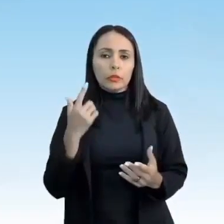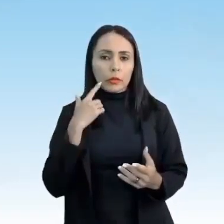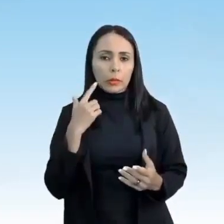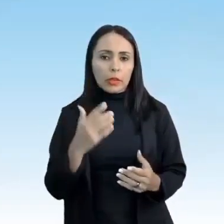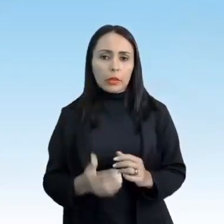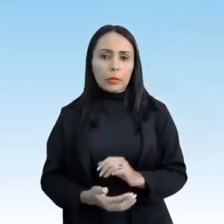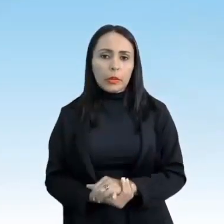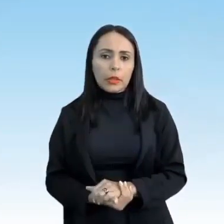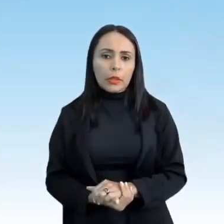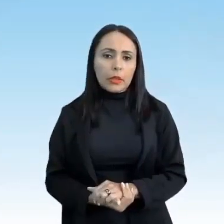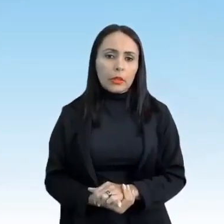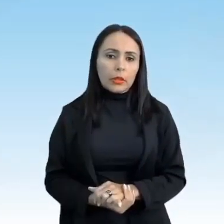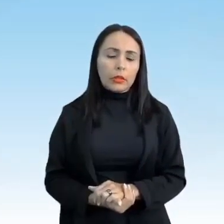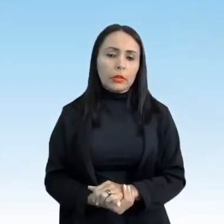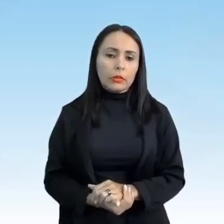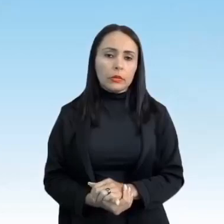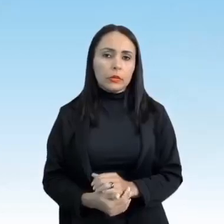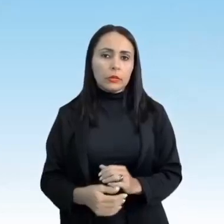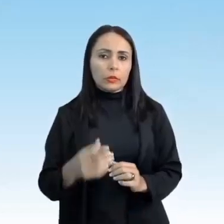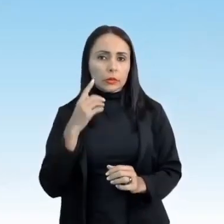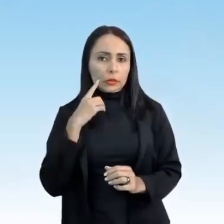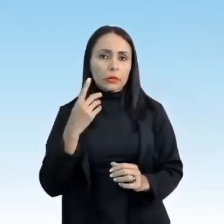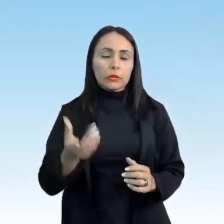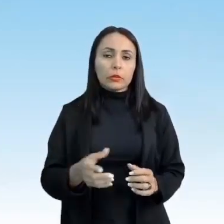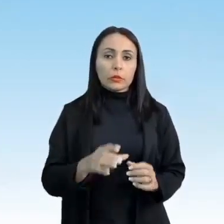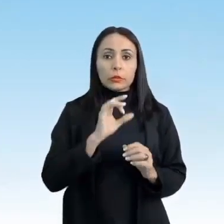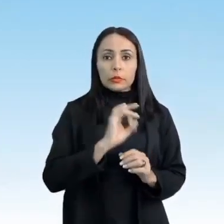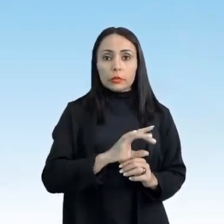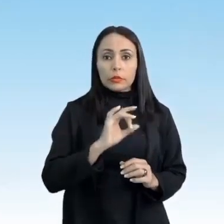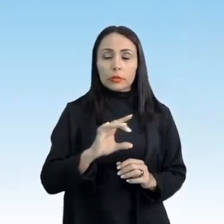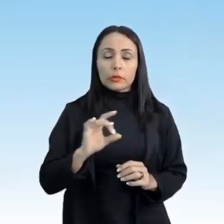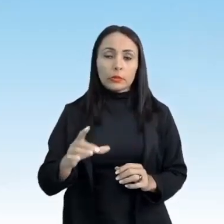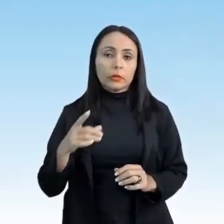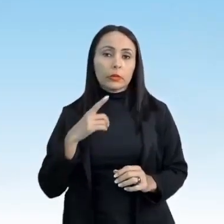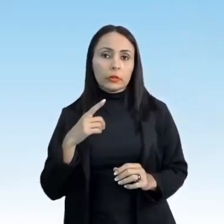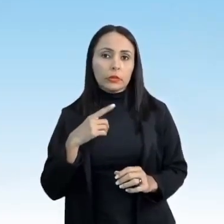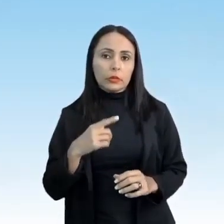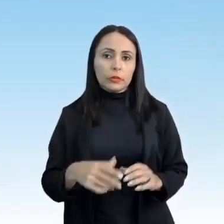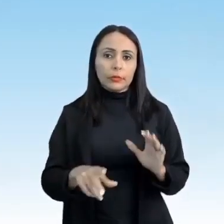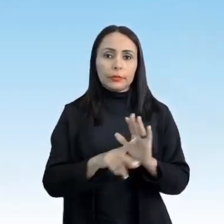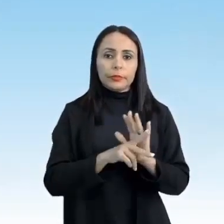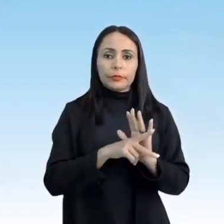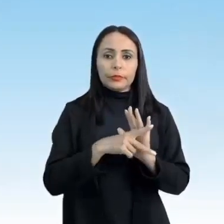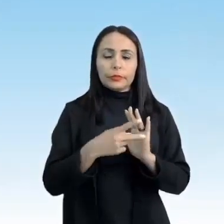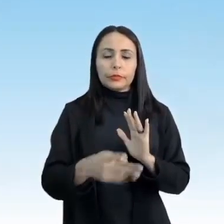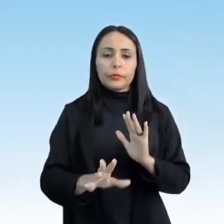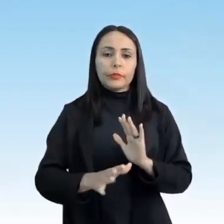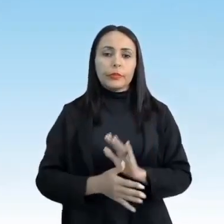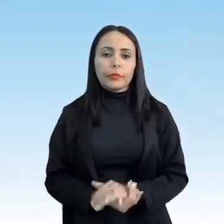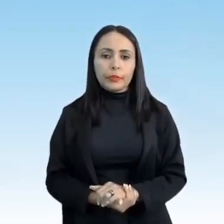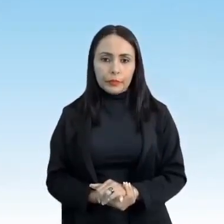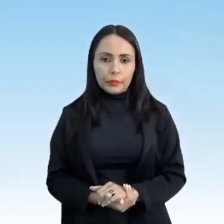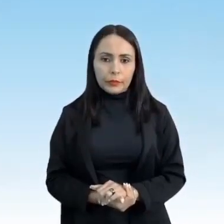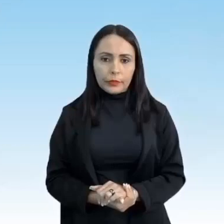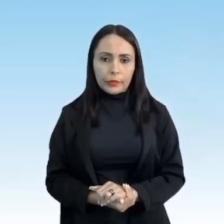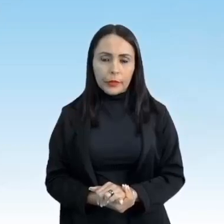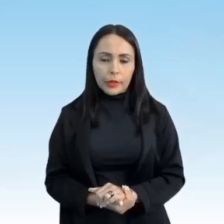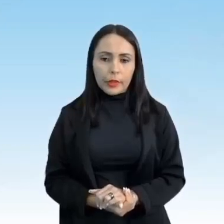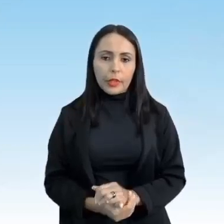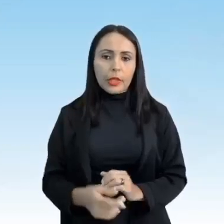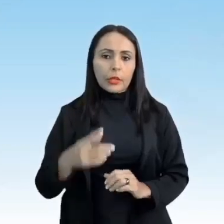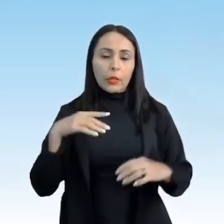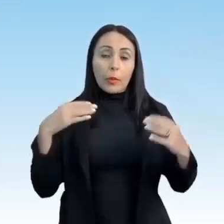pelos fundamentos do esporte, ou seja, cada esporte tem os seus fundamentos. Então, a técnica